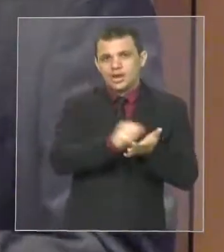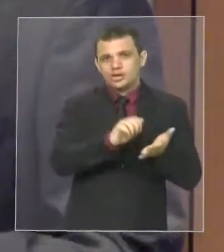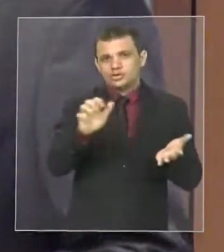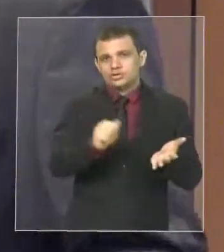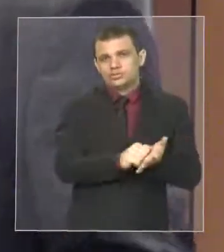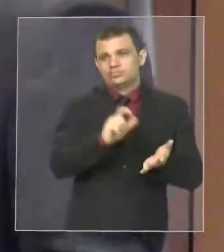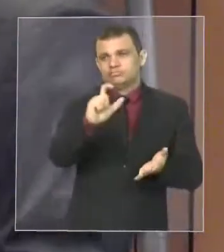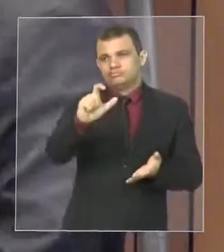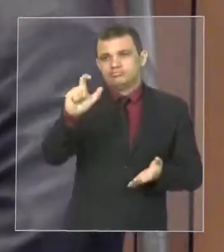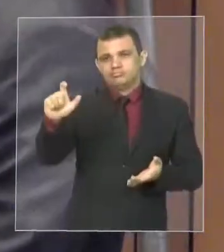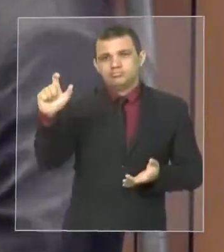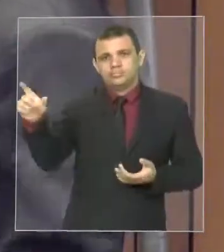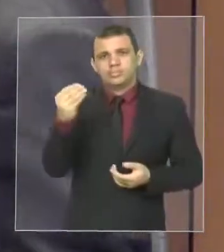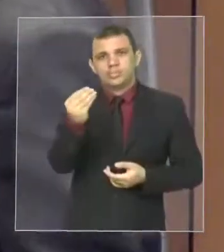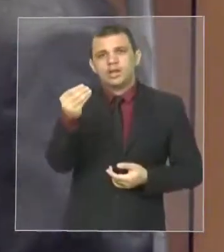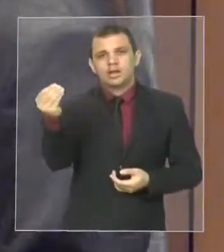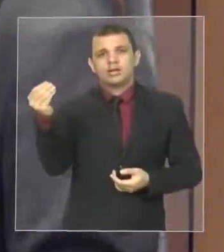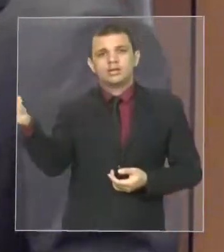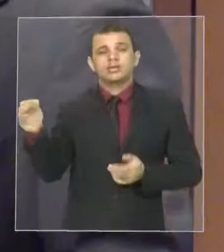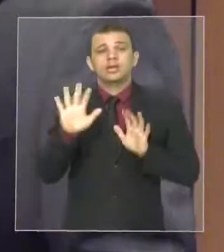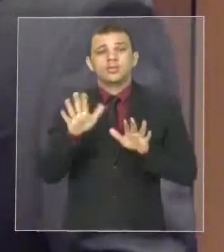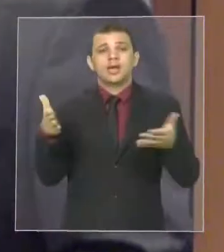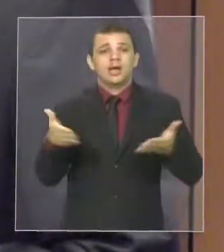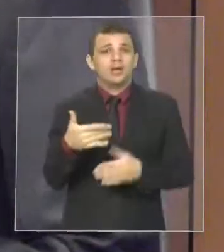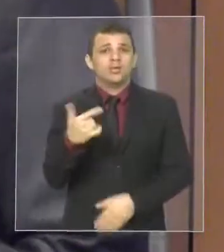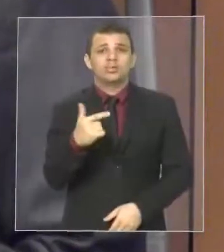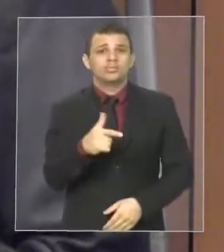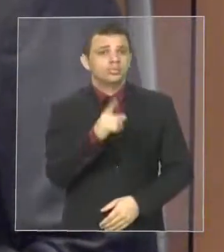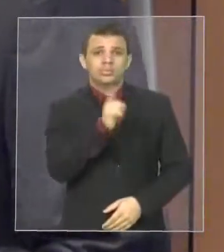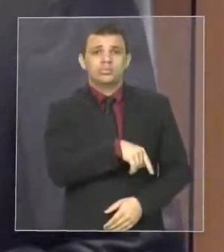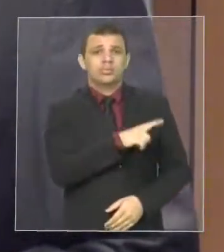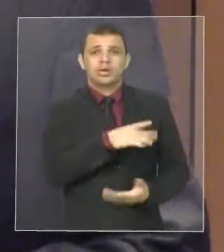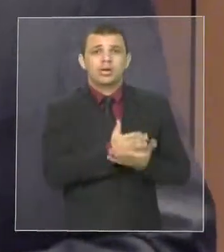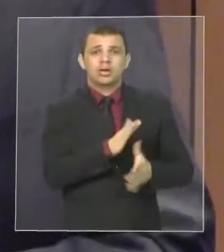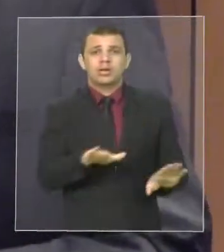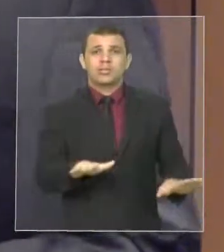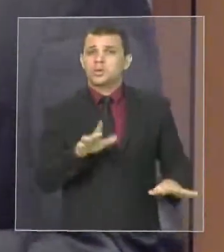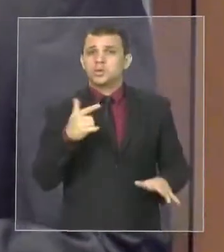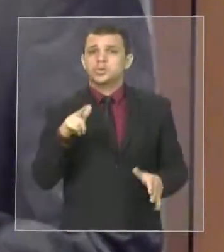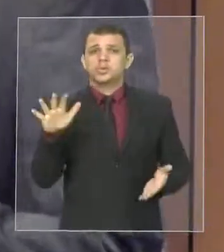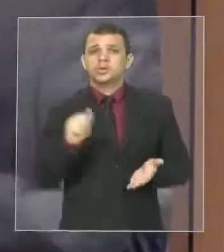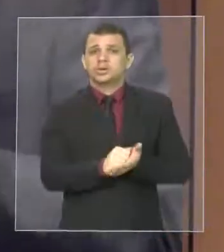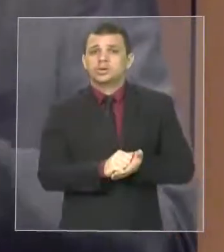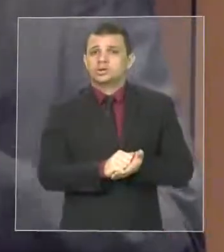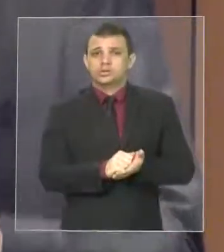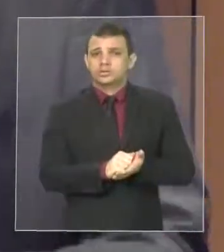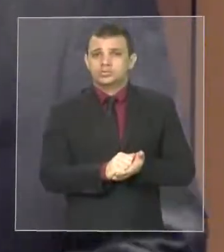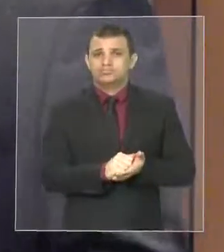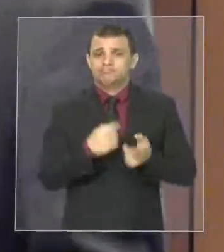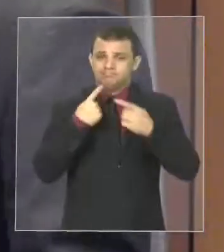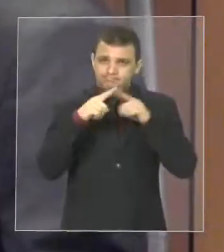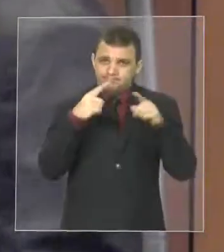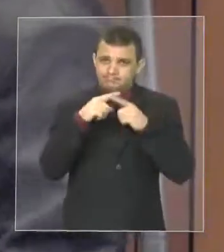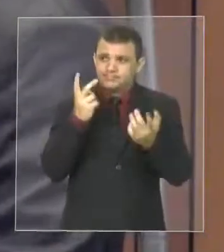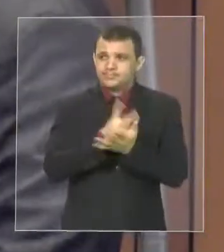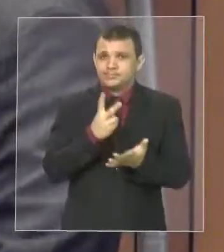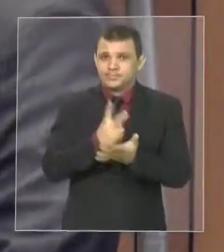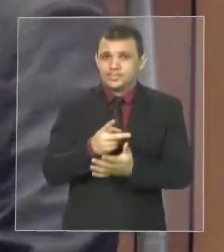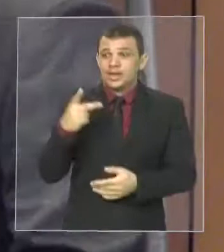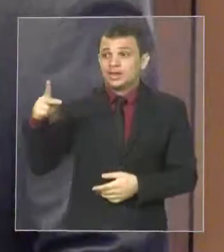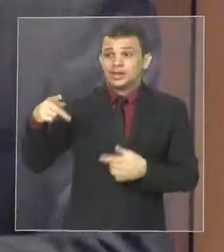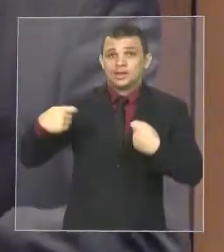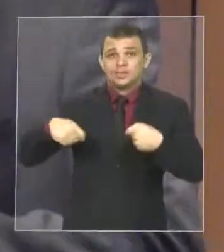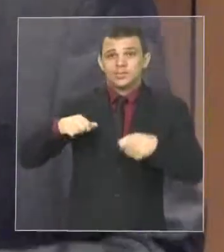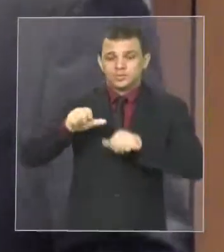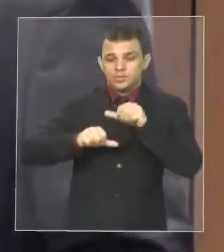que não está havendo, não está havendo mais registro inicial, é uma reclamação constante. As atualizações não estão acontecendo a contento.